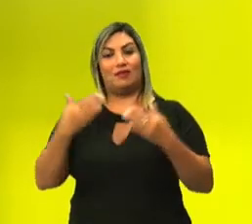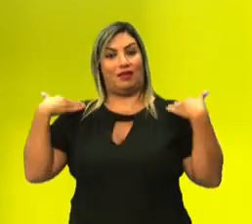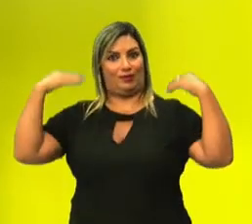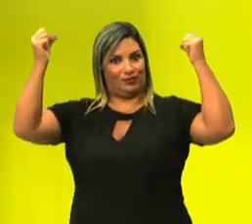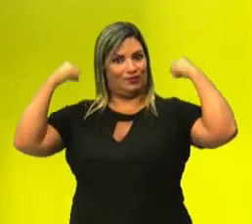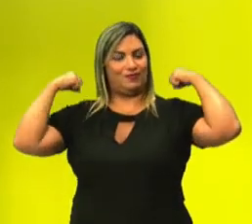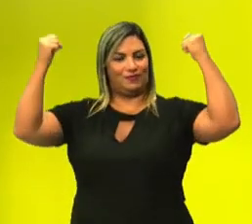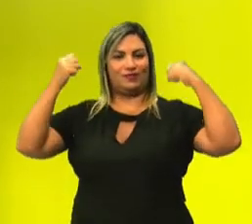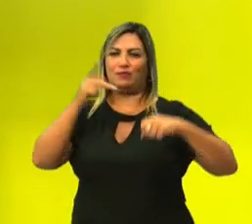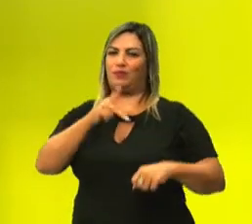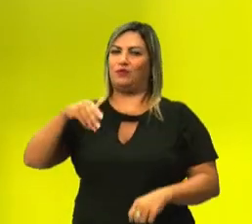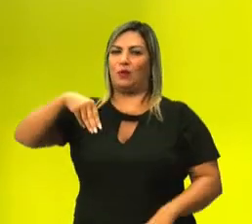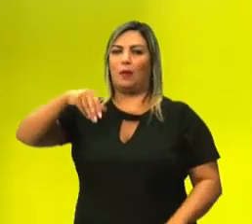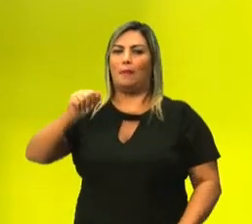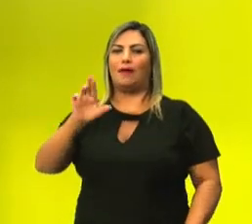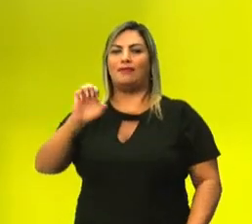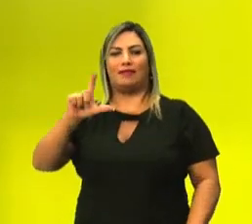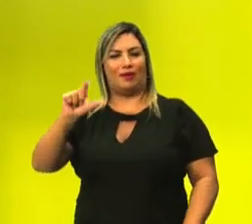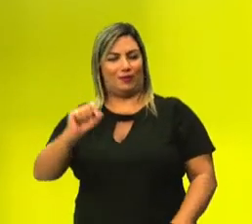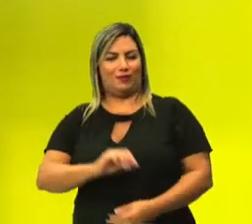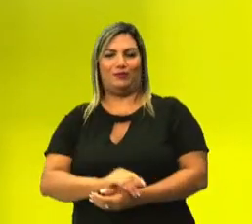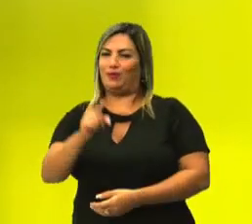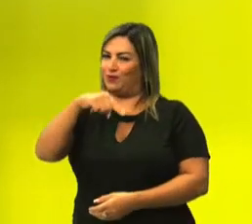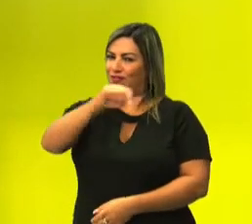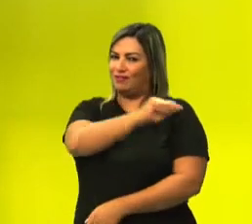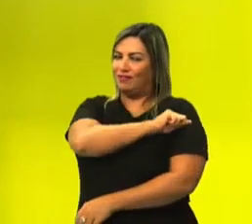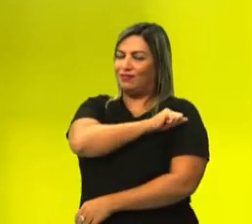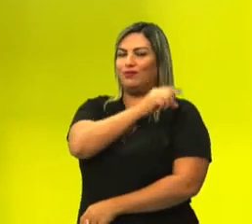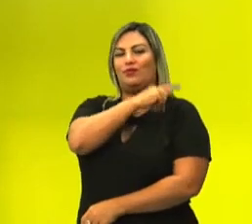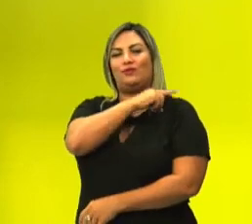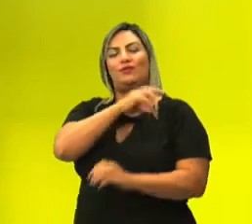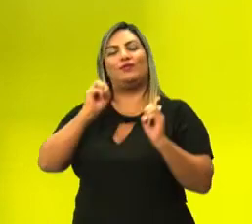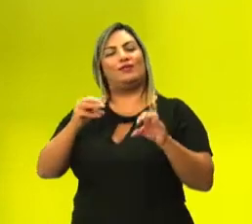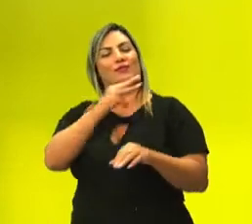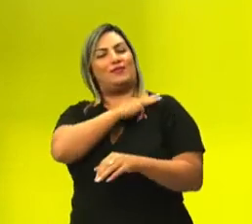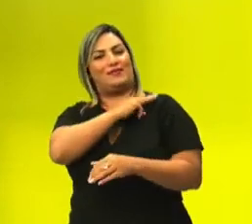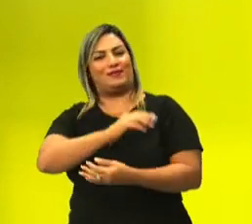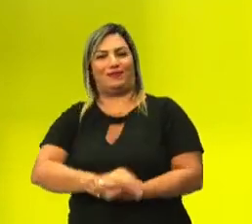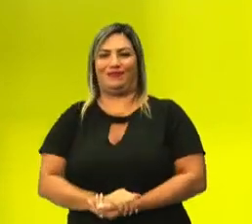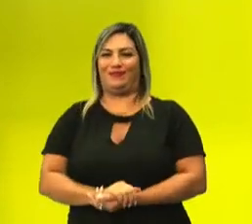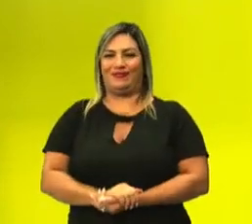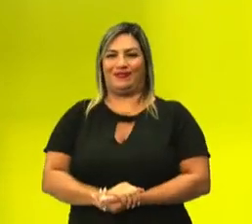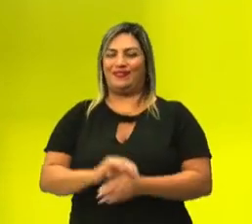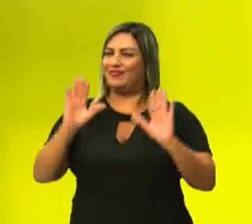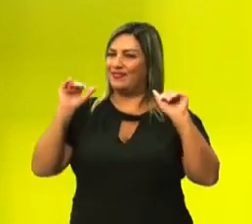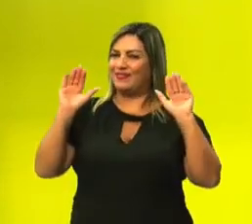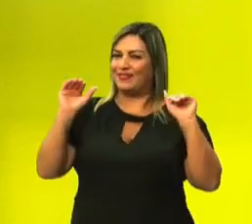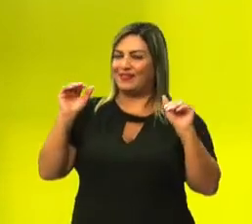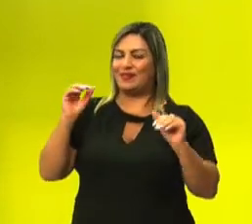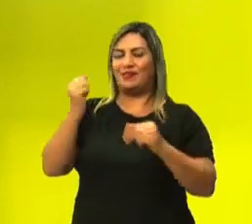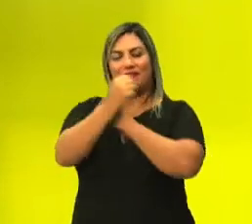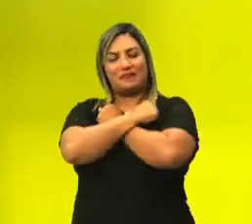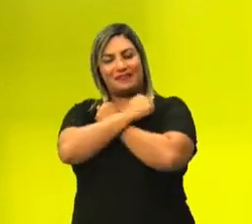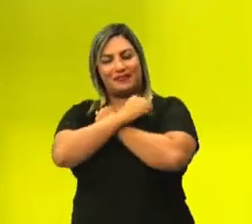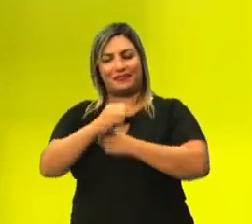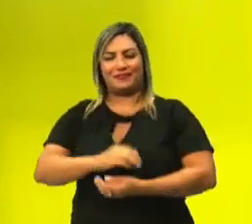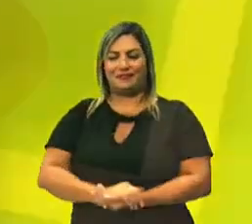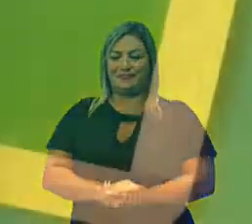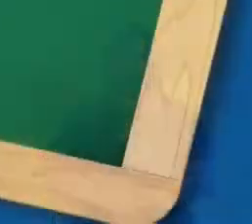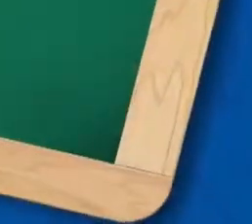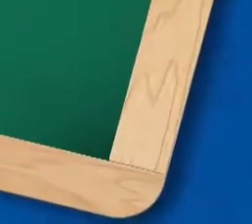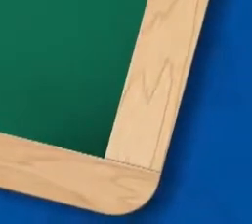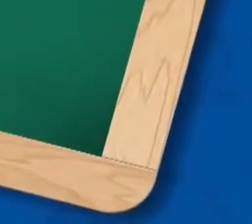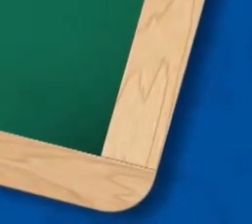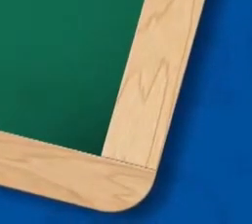de Educação Física com o professor Marcelo Amorim para você que é estudante da segunda série do Ensino Médio. Até a próxima e um forte abraço!